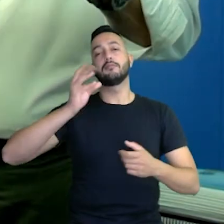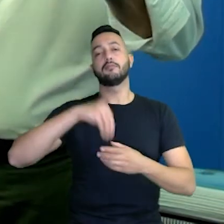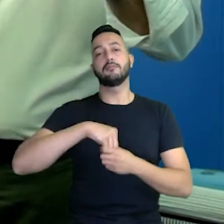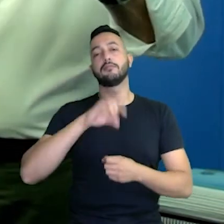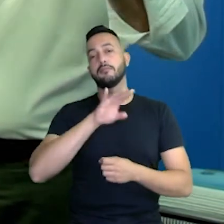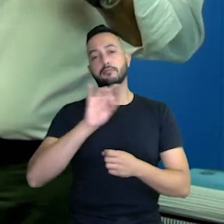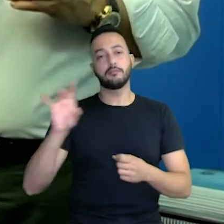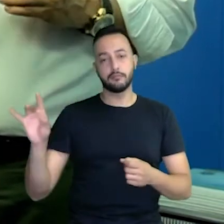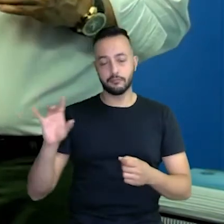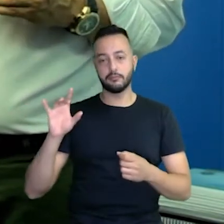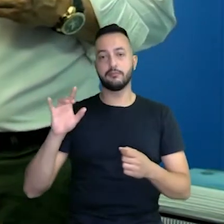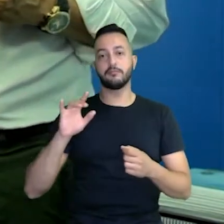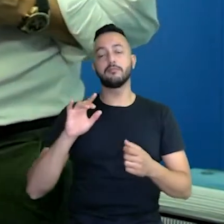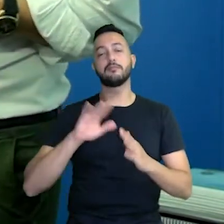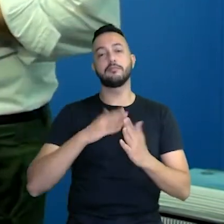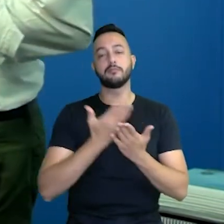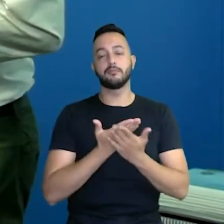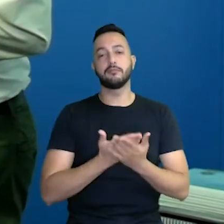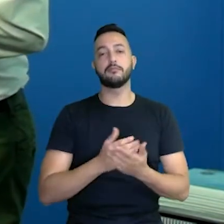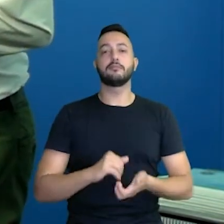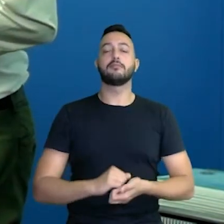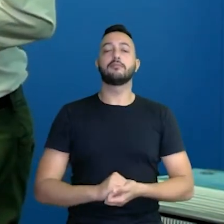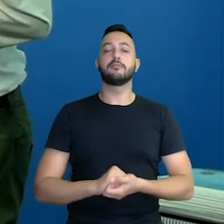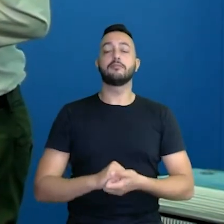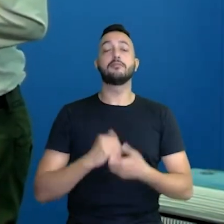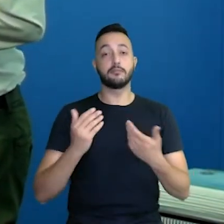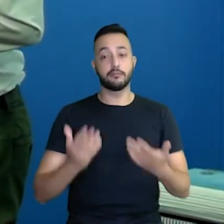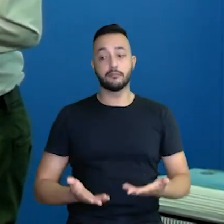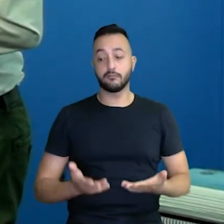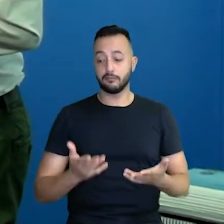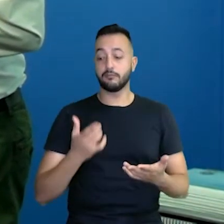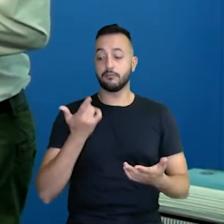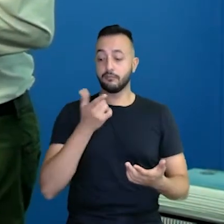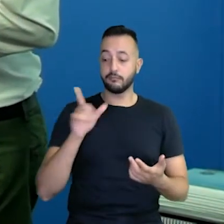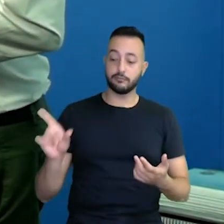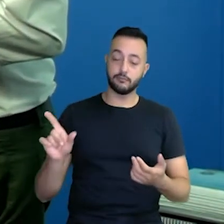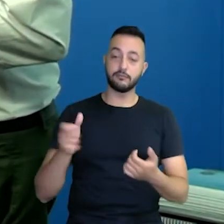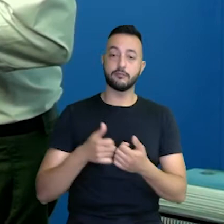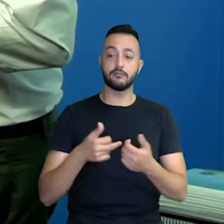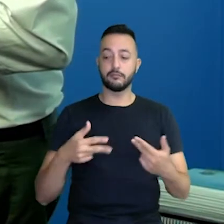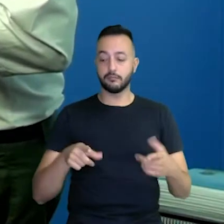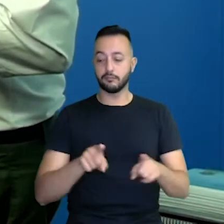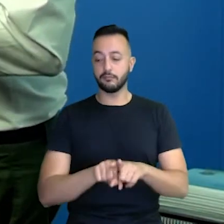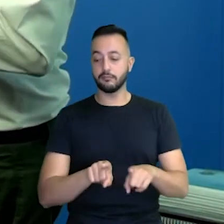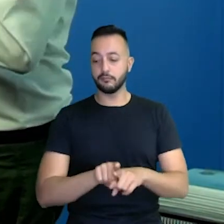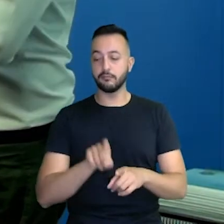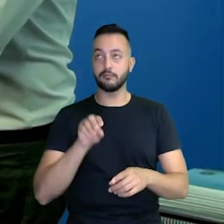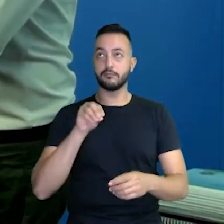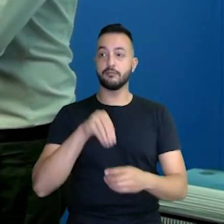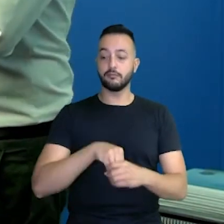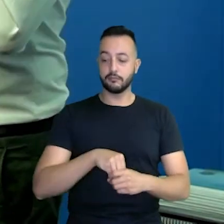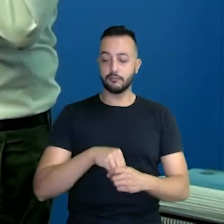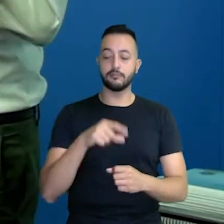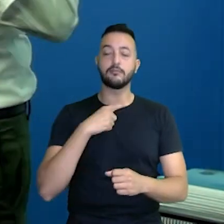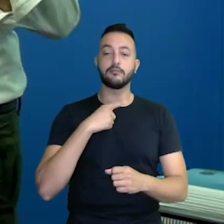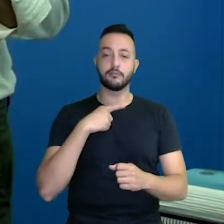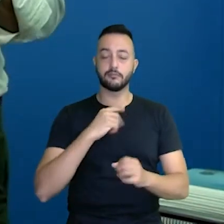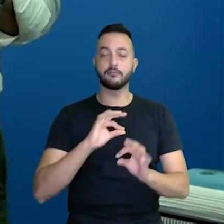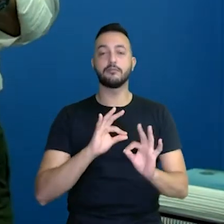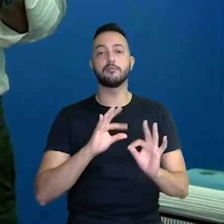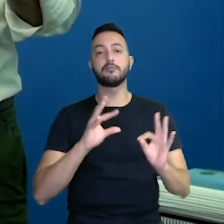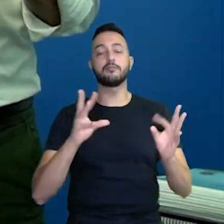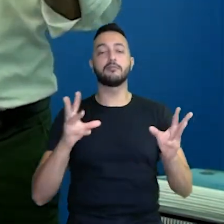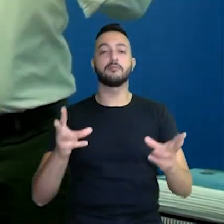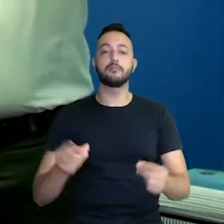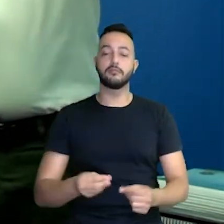suas respectivas unidades escolares. Bom, uma outra coisa também, dentro da formação a gente tem todas as